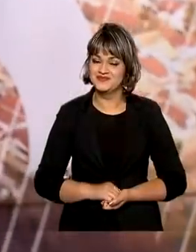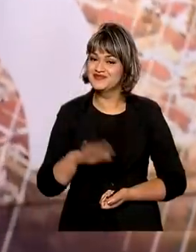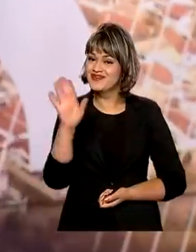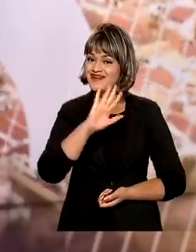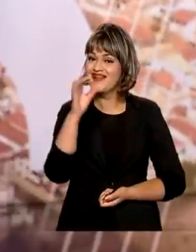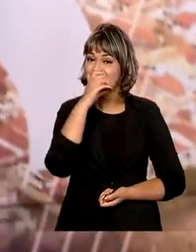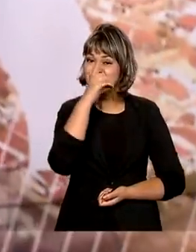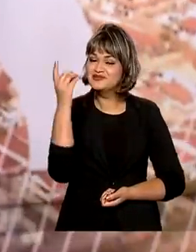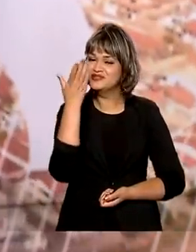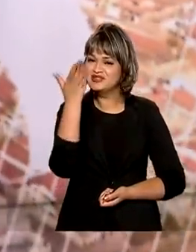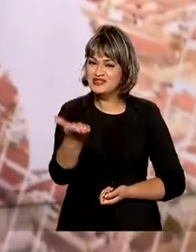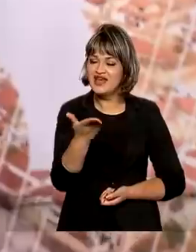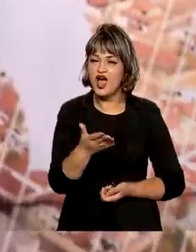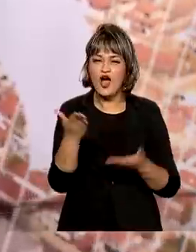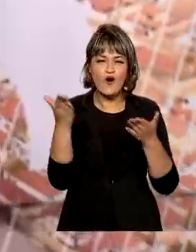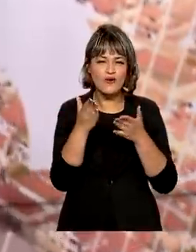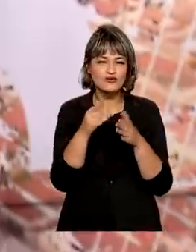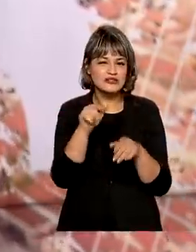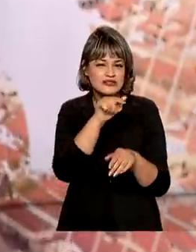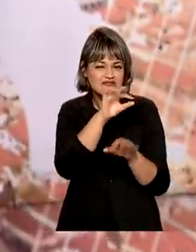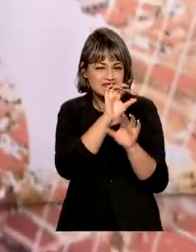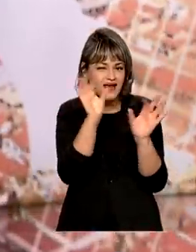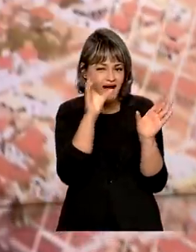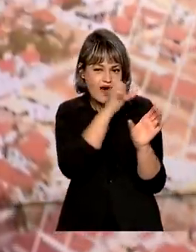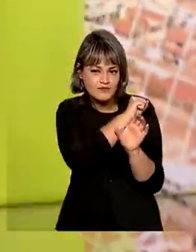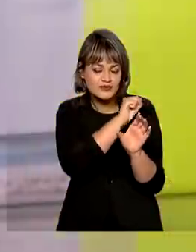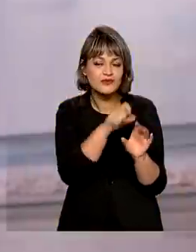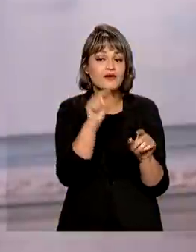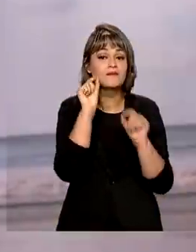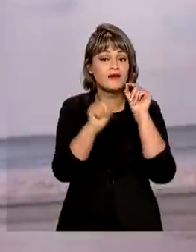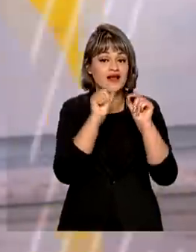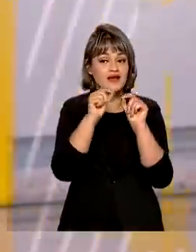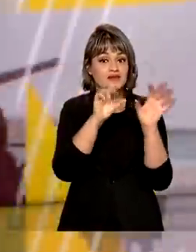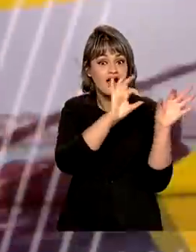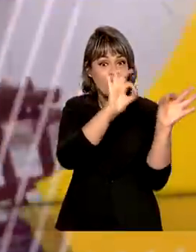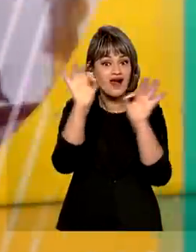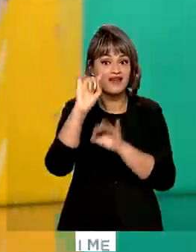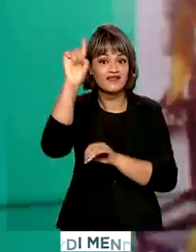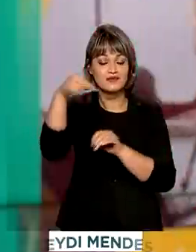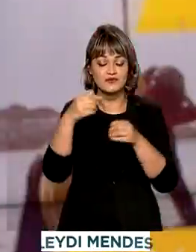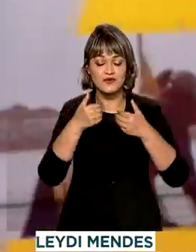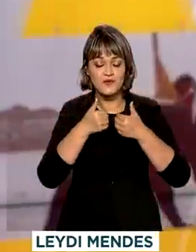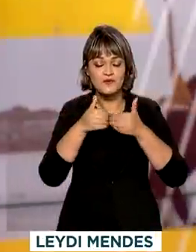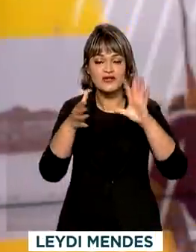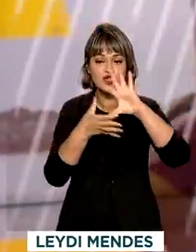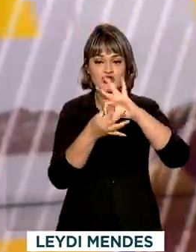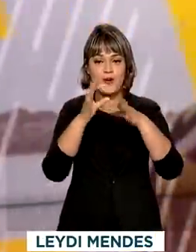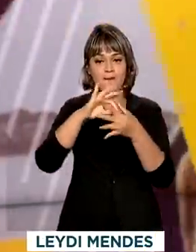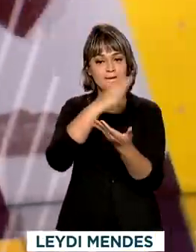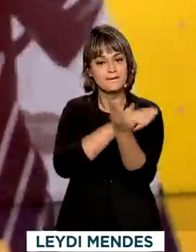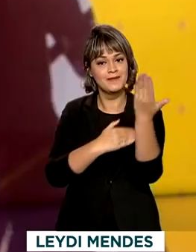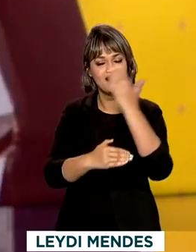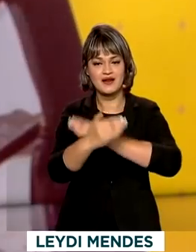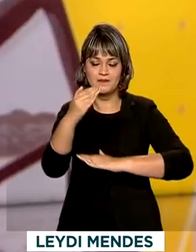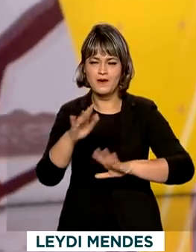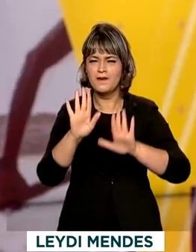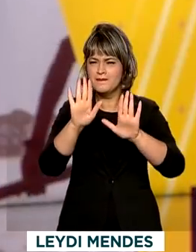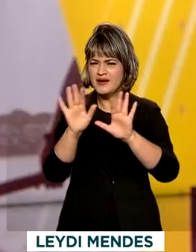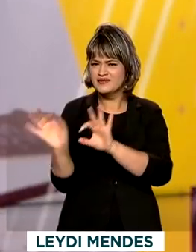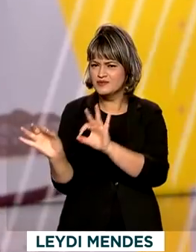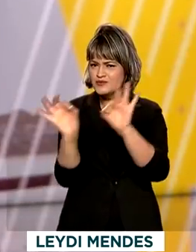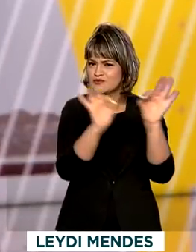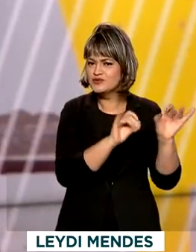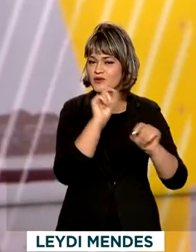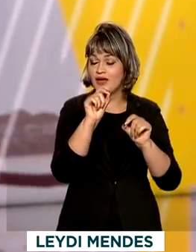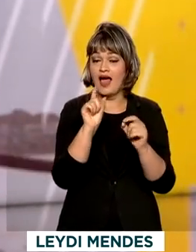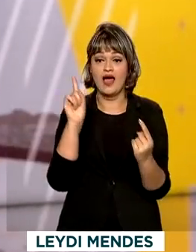Olá, bom dia! Hoje o nosso jornal será mais rápido para que você possa acompanhar a abertura dos Jogos Paralímpicos. Mas vamos mostrar